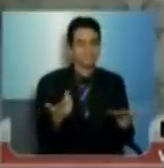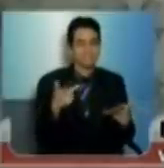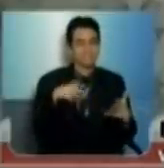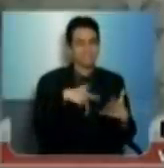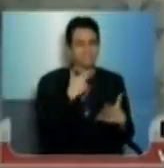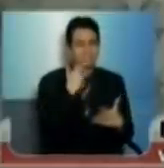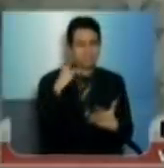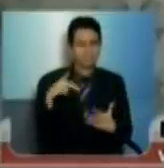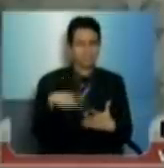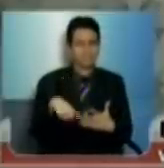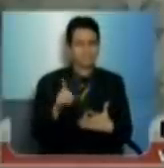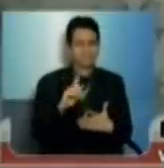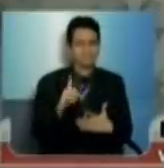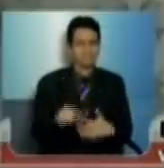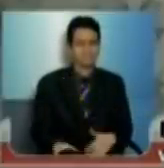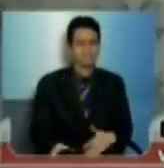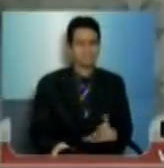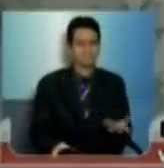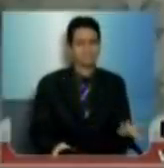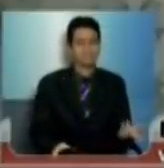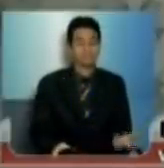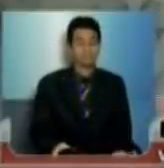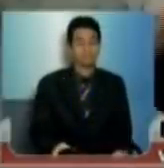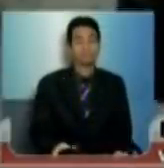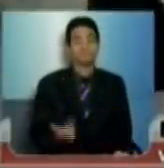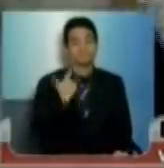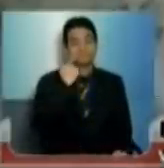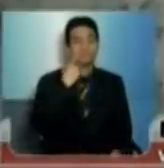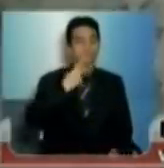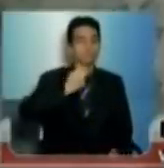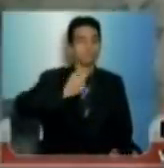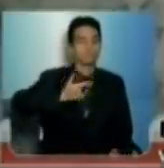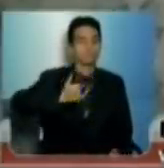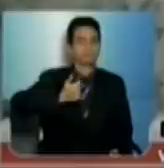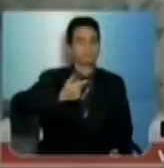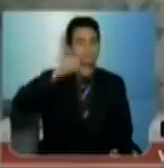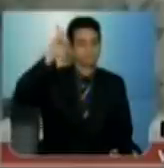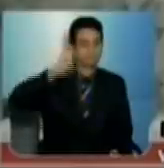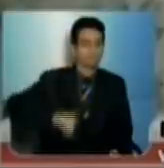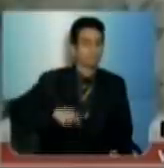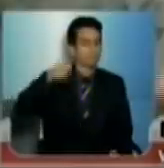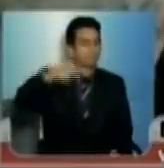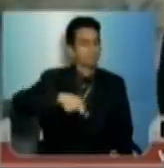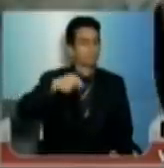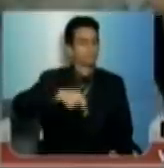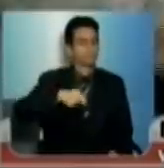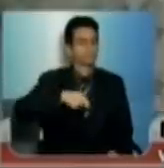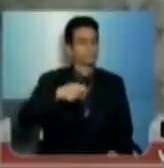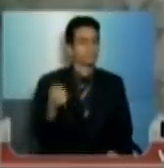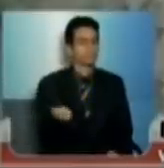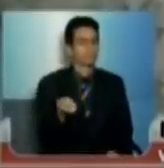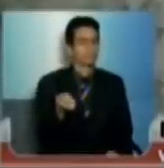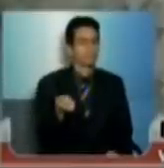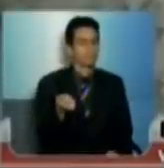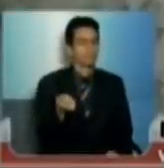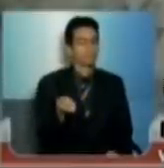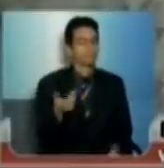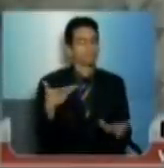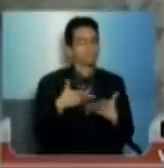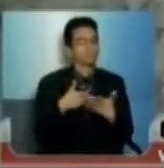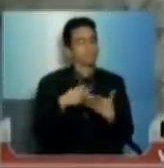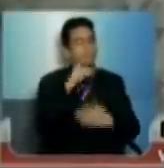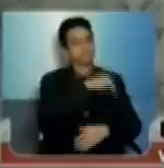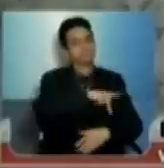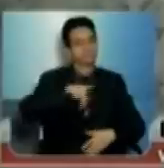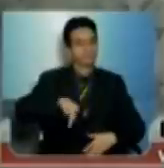14.729, de 2012, que garante o direito da minha entrada para todos os professores,